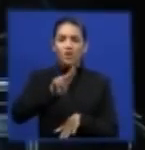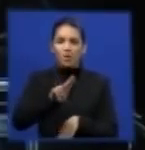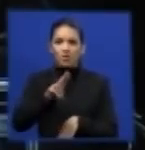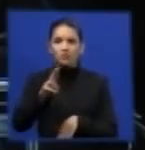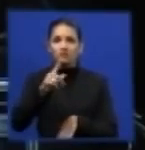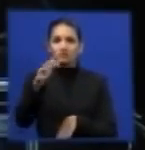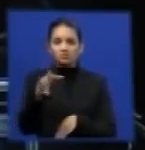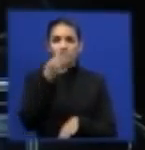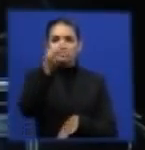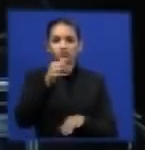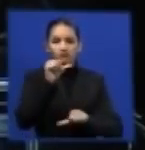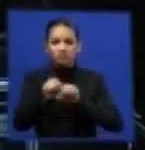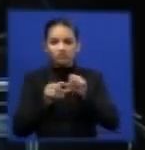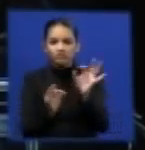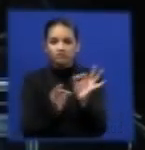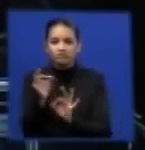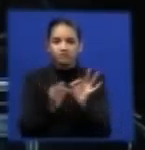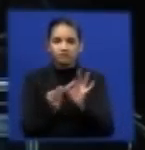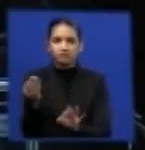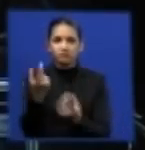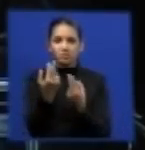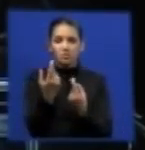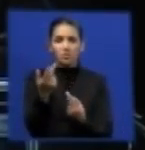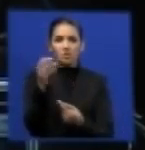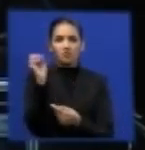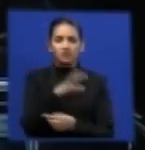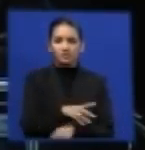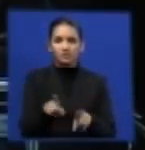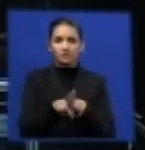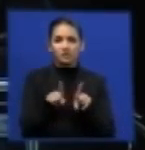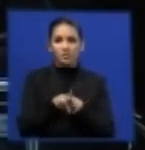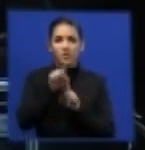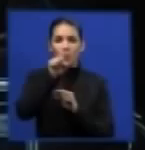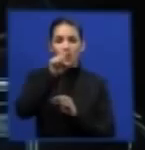1 milhão e 34 mil pneus por ano.